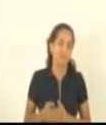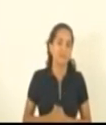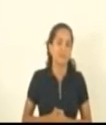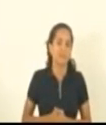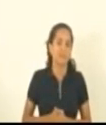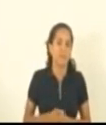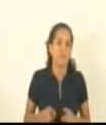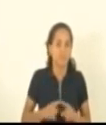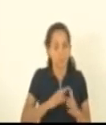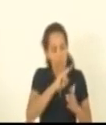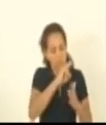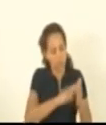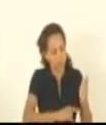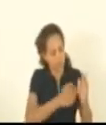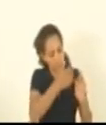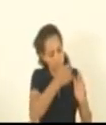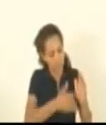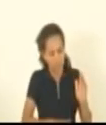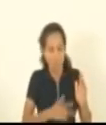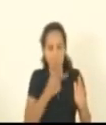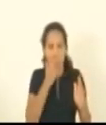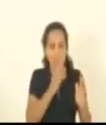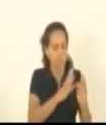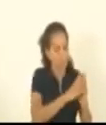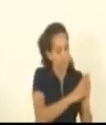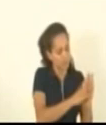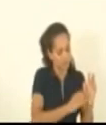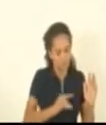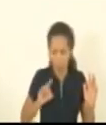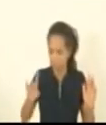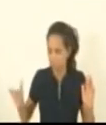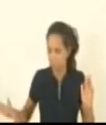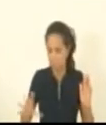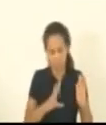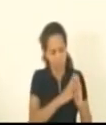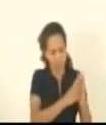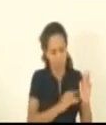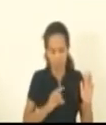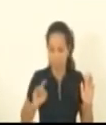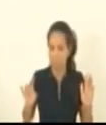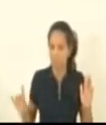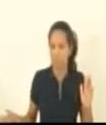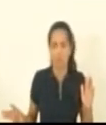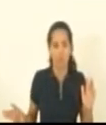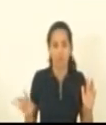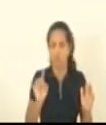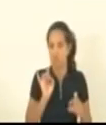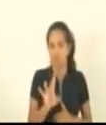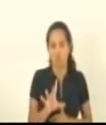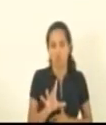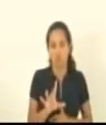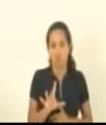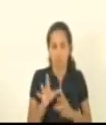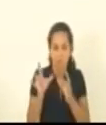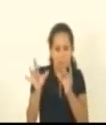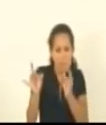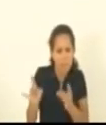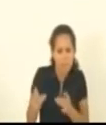um parecer contra o C contra o V lá do Estado nós estamos